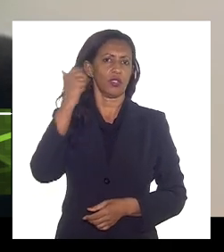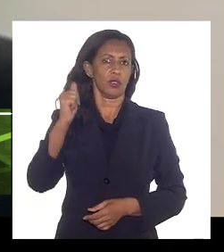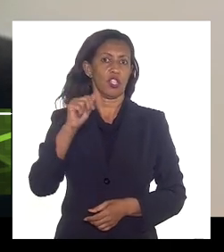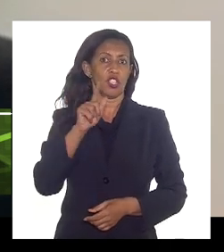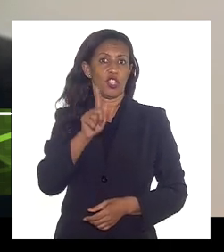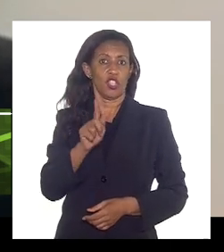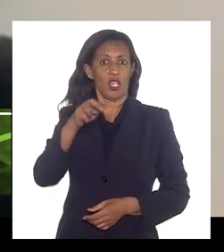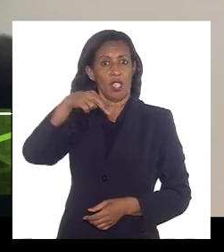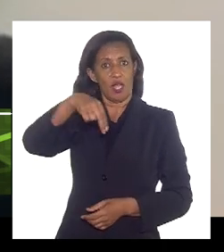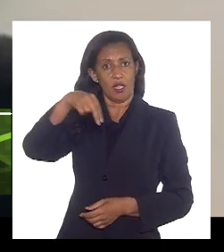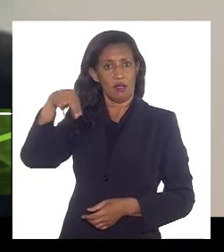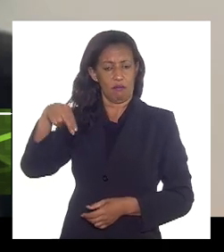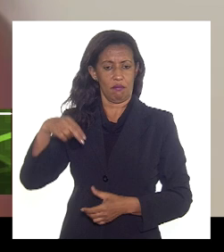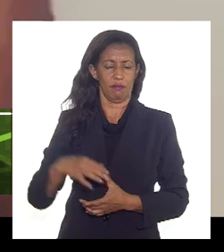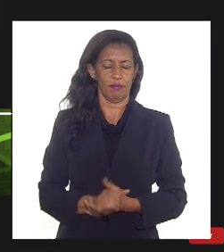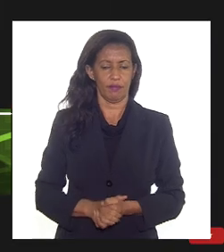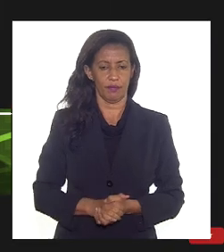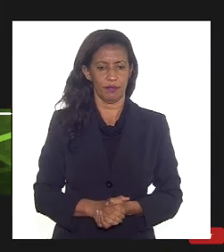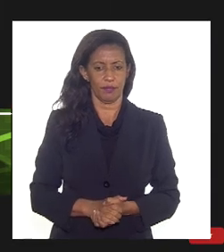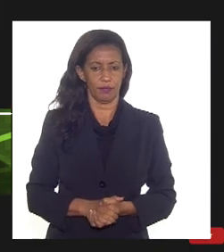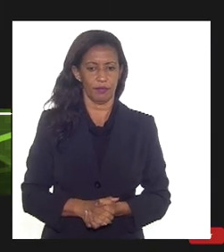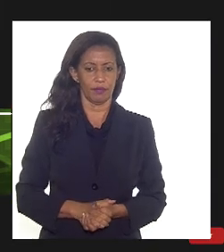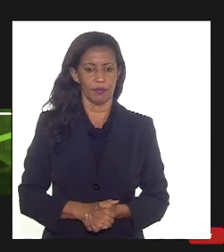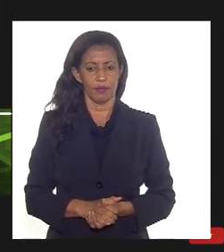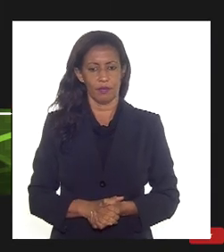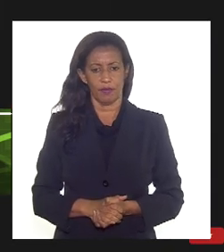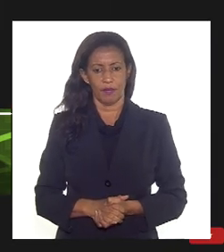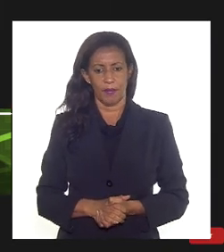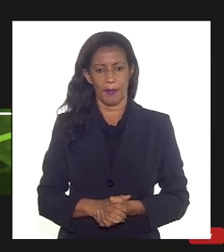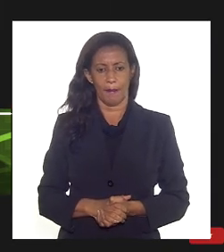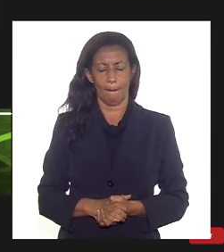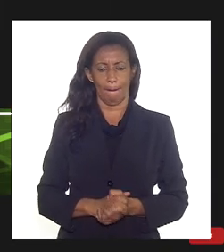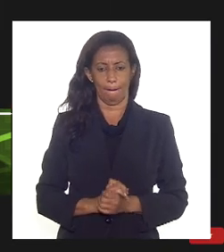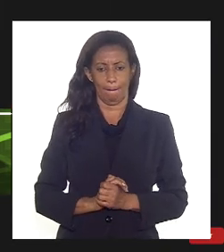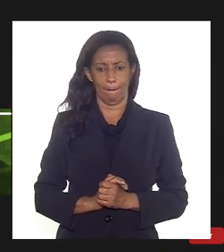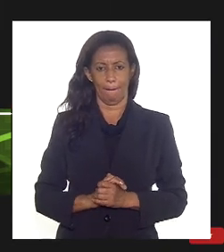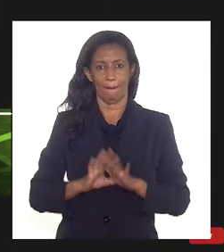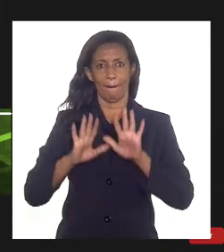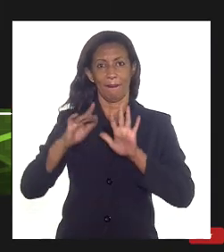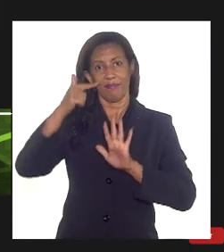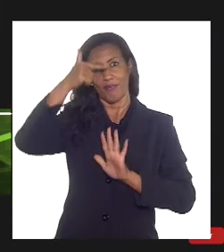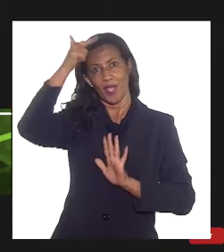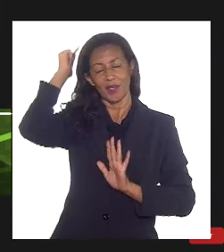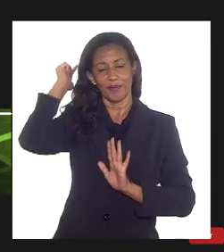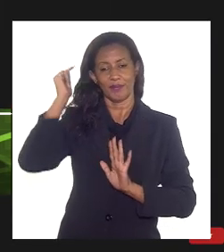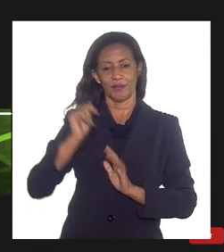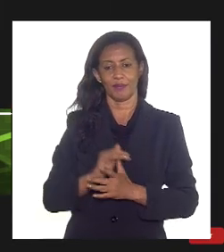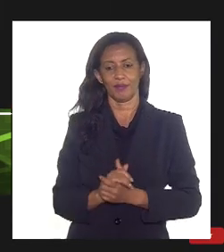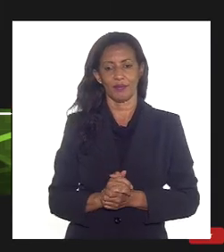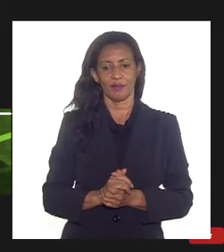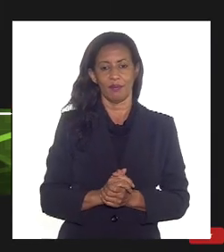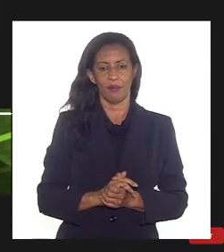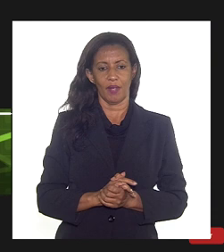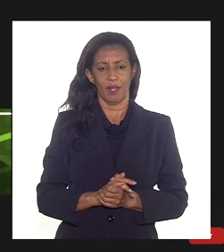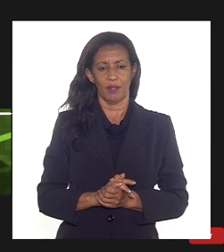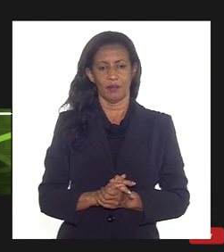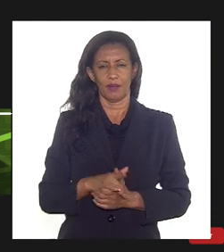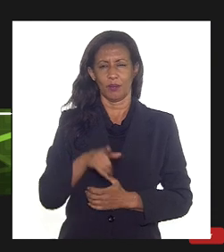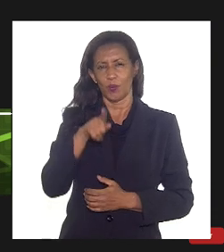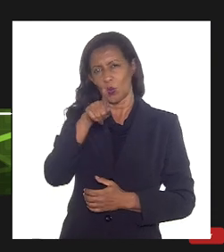GNL tá então esse doutor Albre doutor Albre o senhor que é um